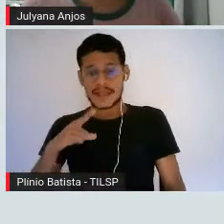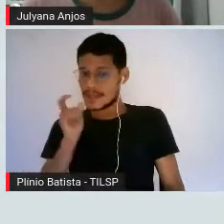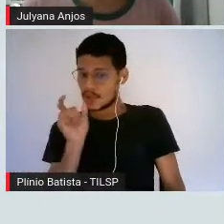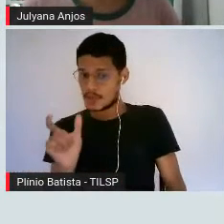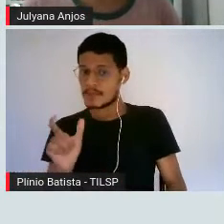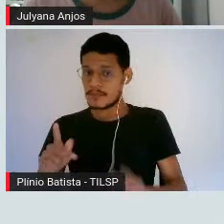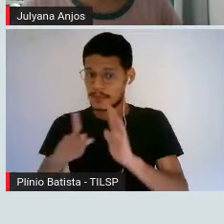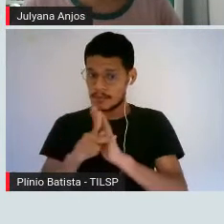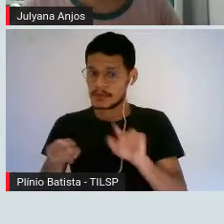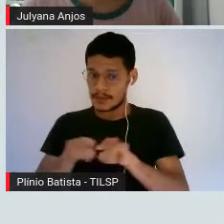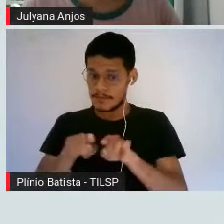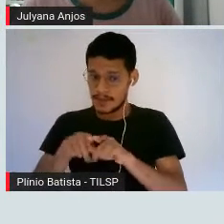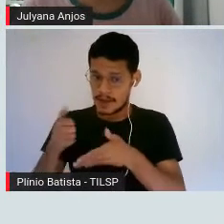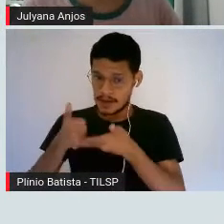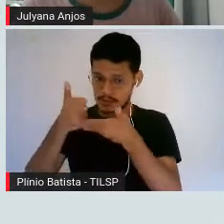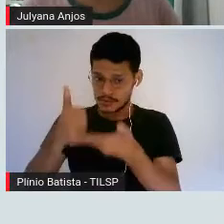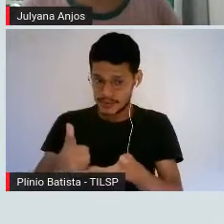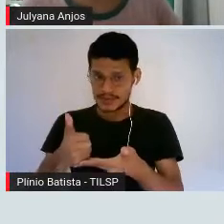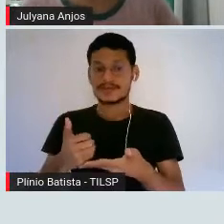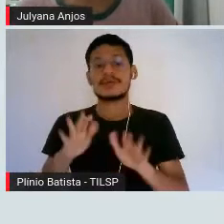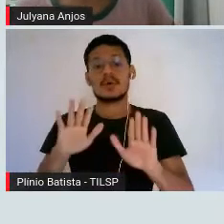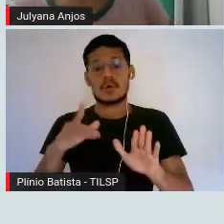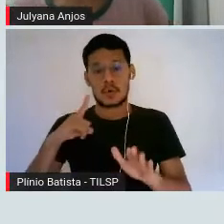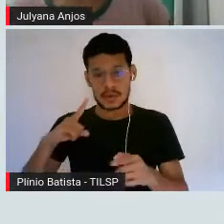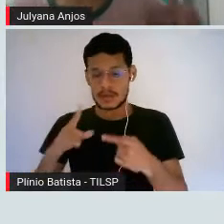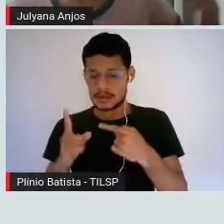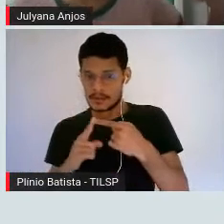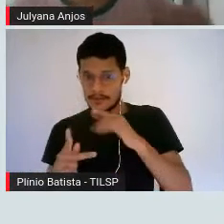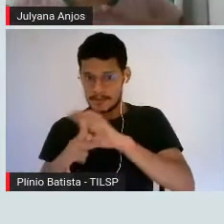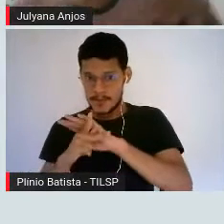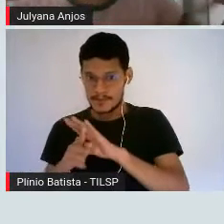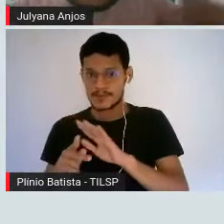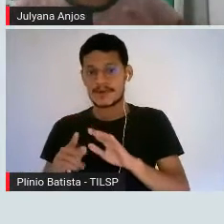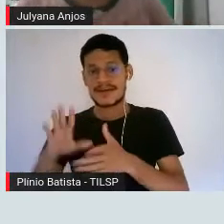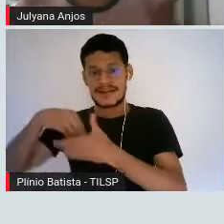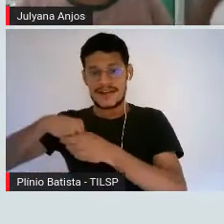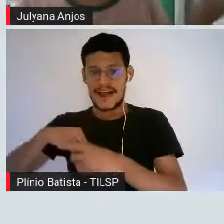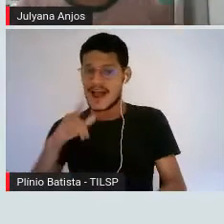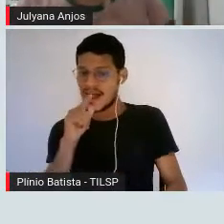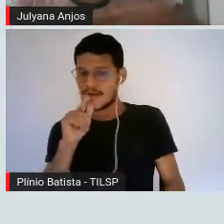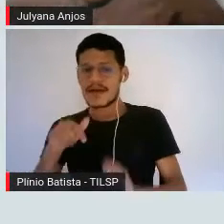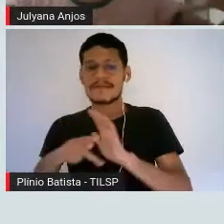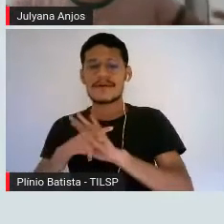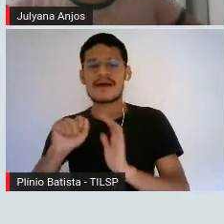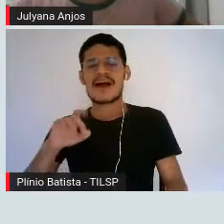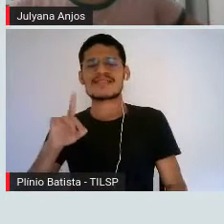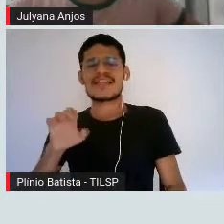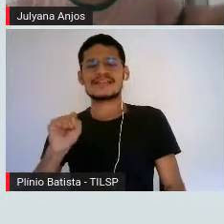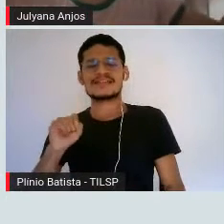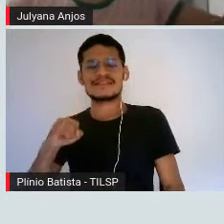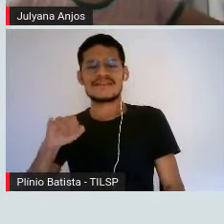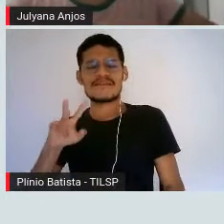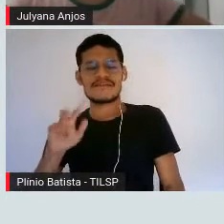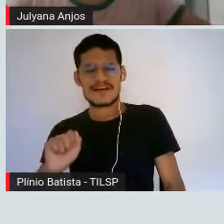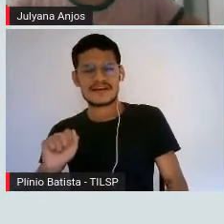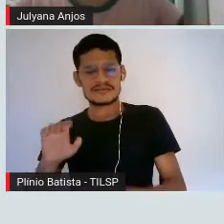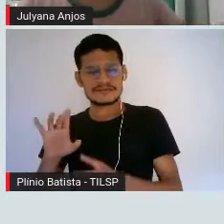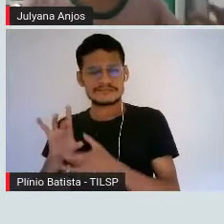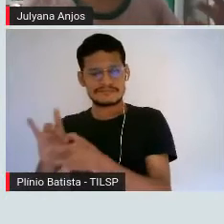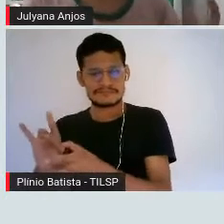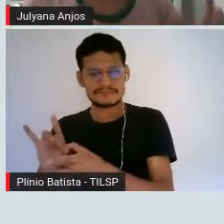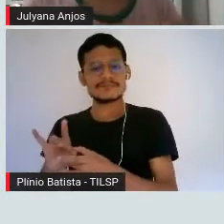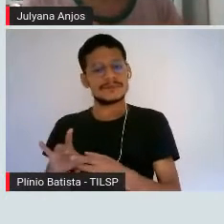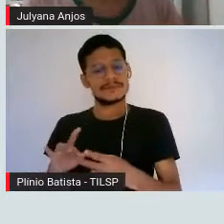ajudar um pouquinho a gente. Então, a gente tem a propriedade da água dela ser adesiva, né? No caso, ela promover a adesão, ela tem essa propriedade